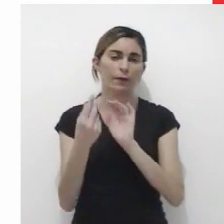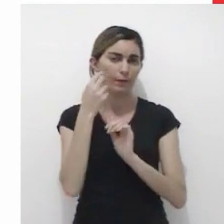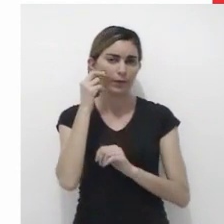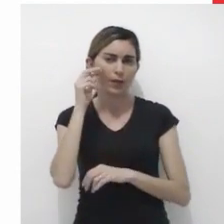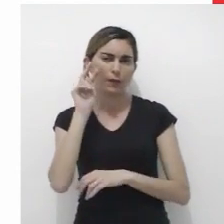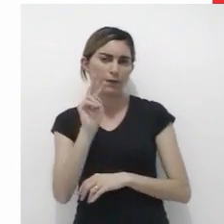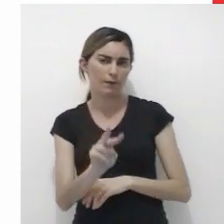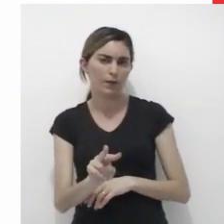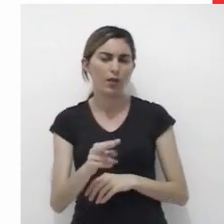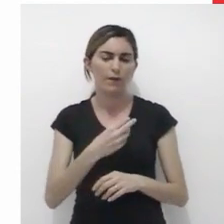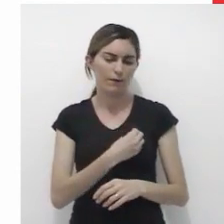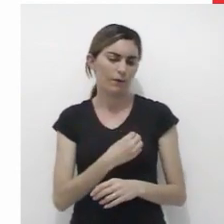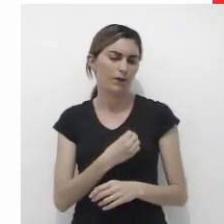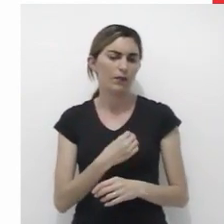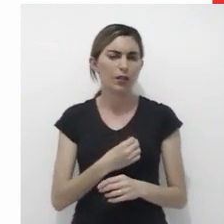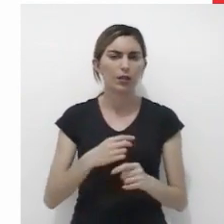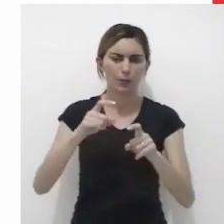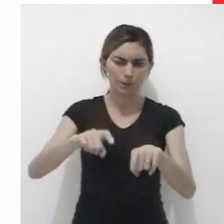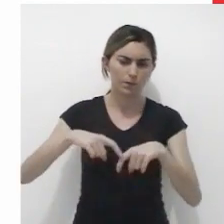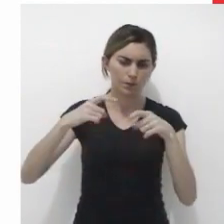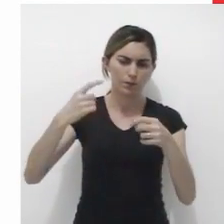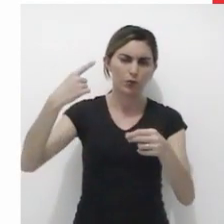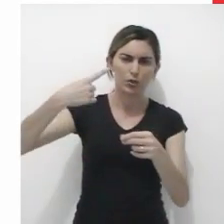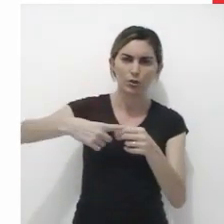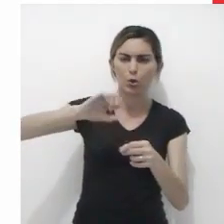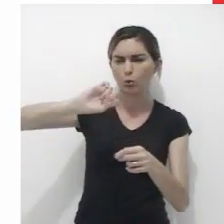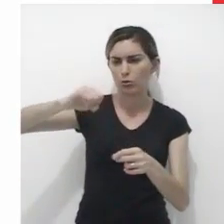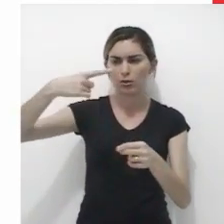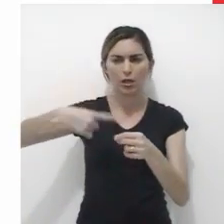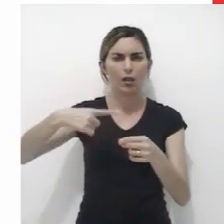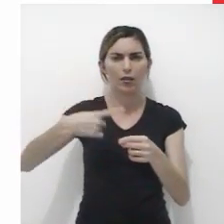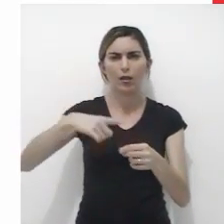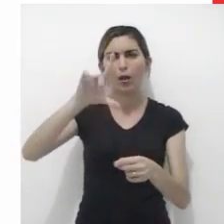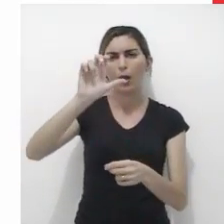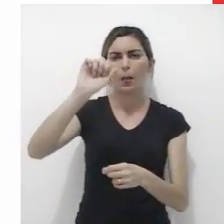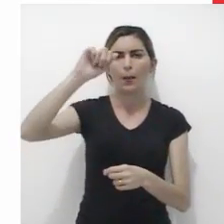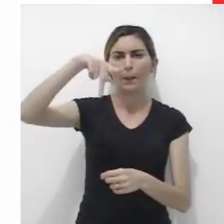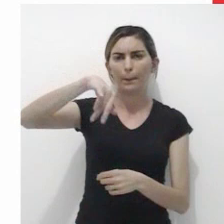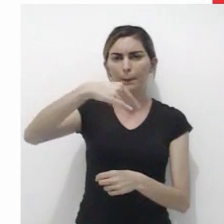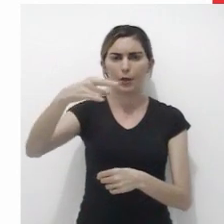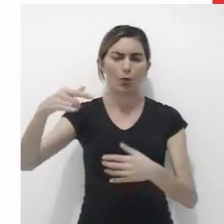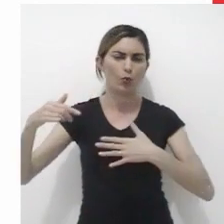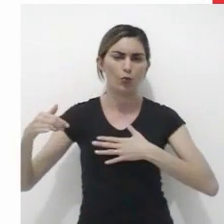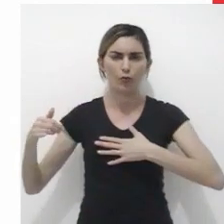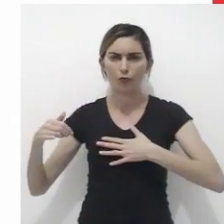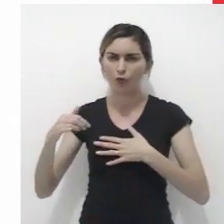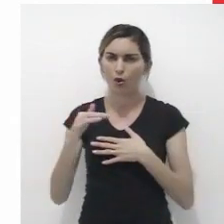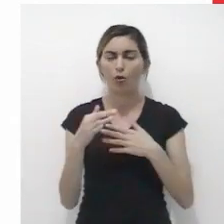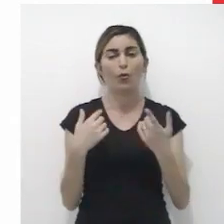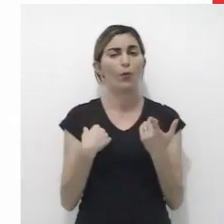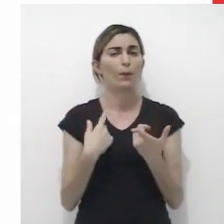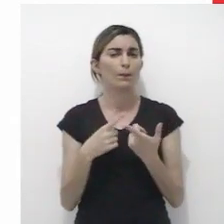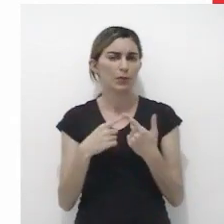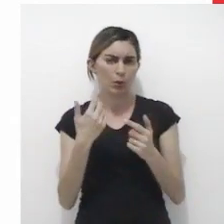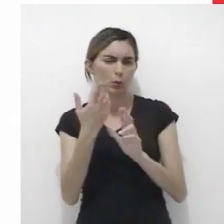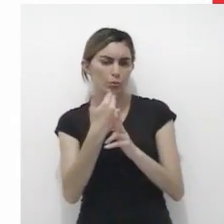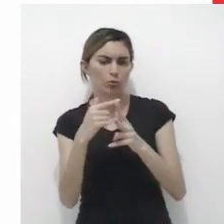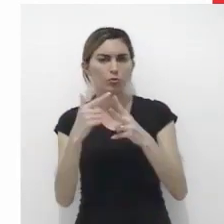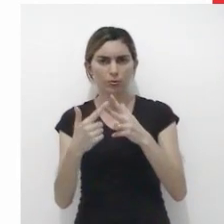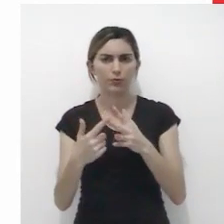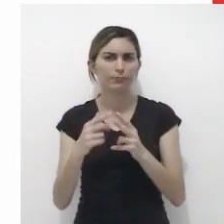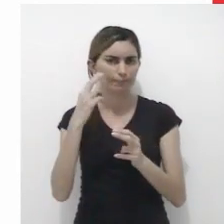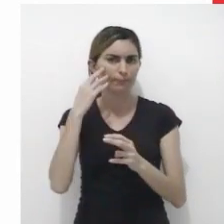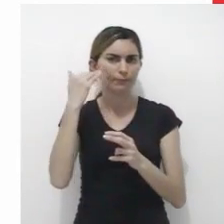Aqui a gente vê A Vida no Sertão e Lampião no Forró do Vale Tudo, duas das obras desse grande